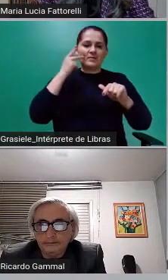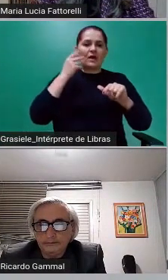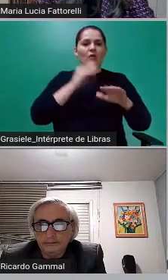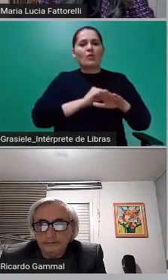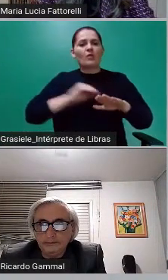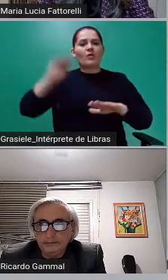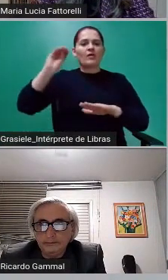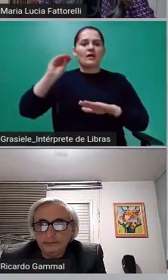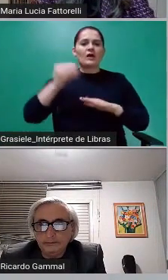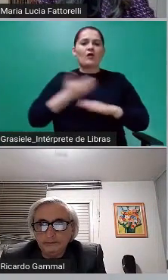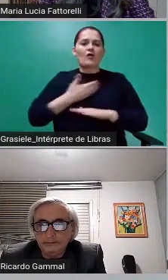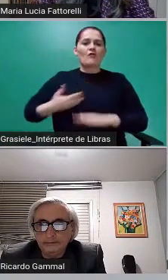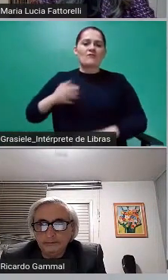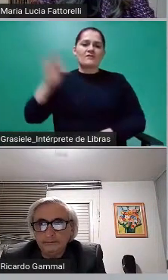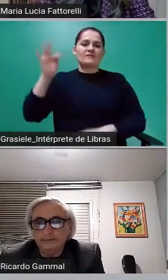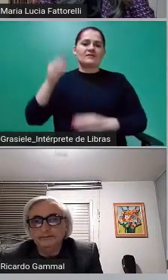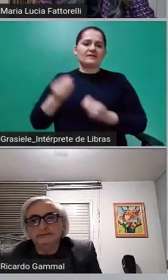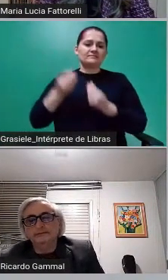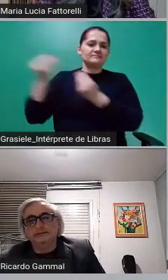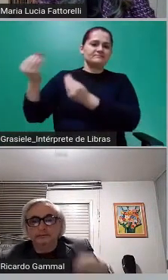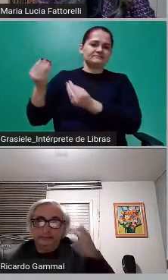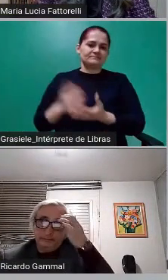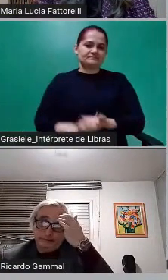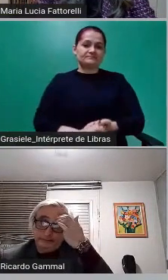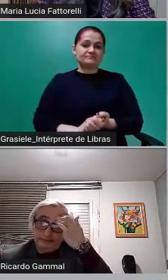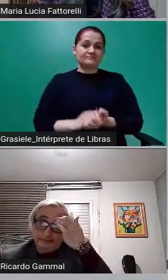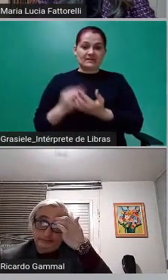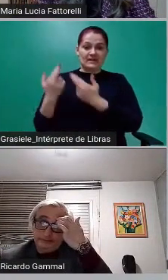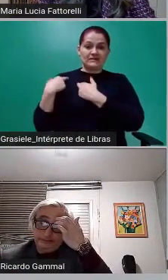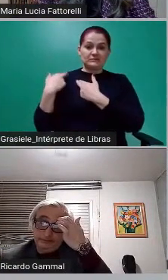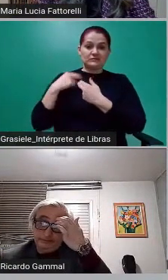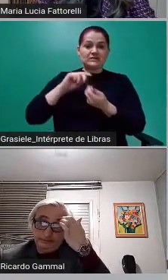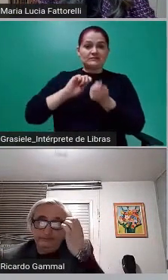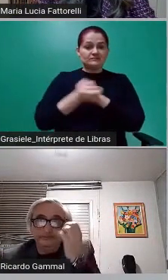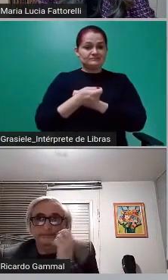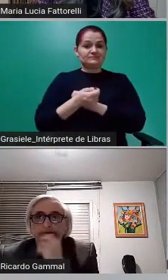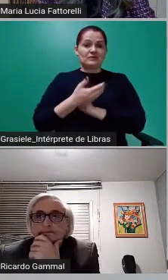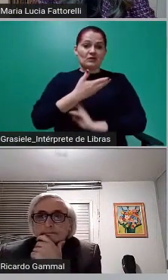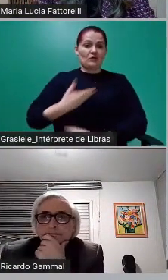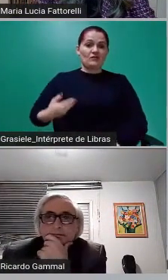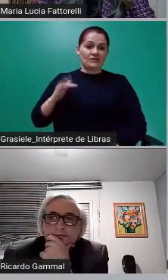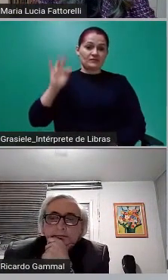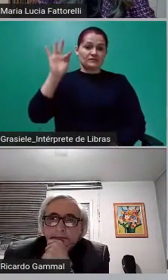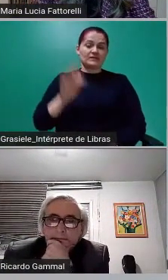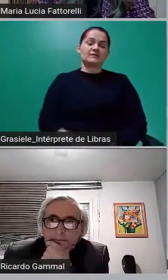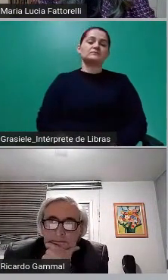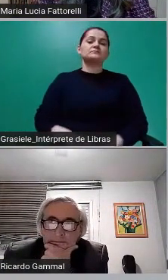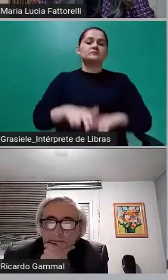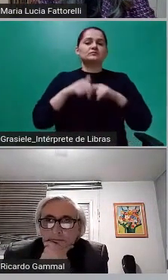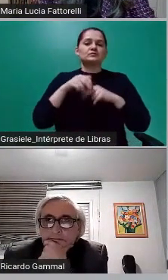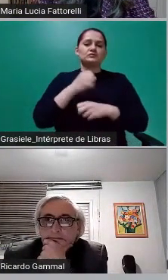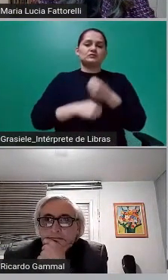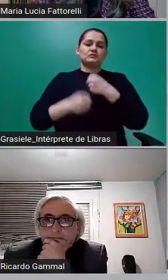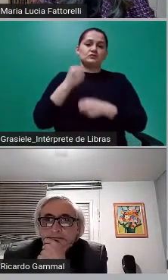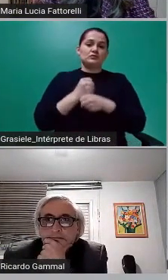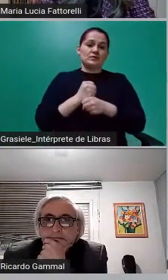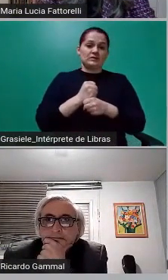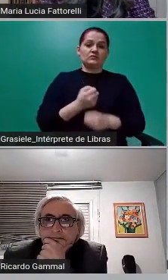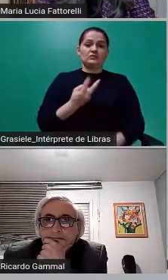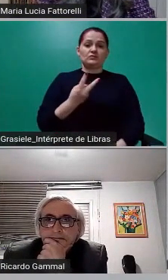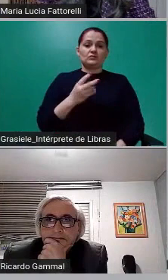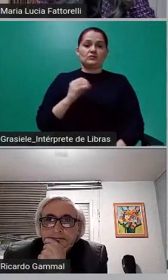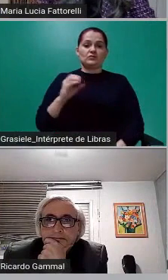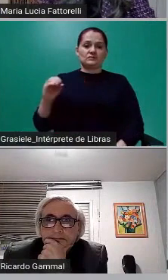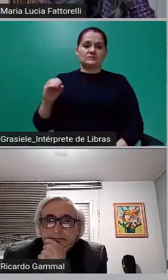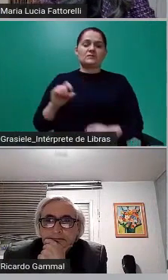e, no ano de 2000, é feito um contrato de refinanciamento entre o município